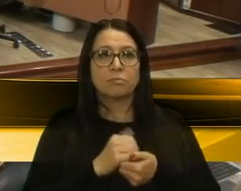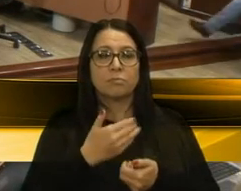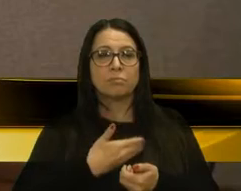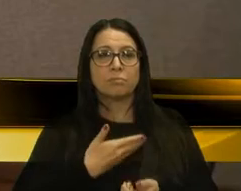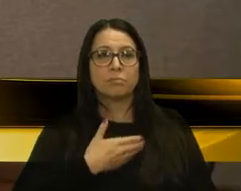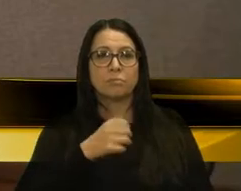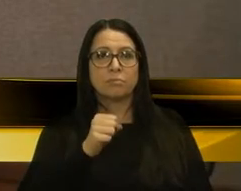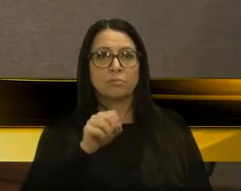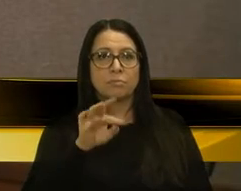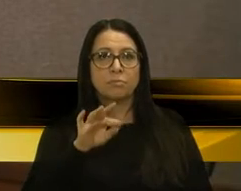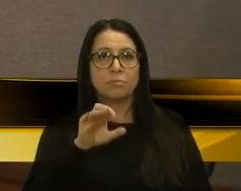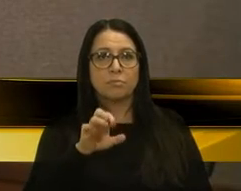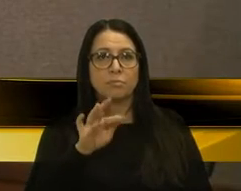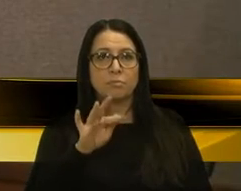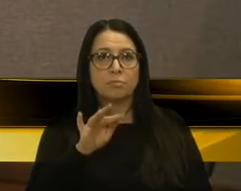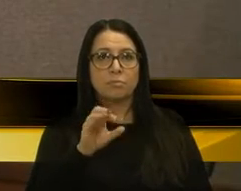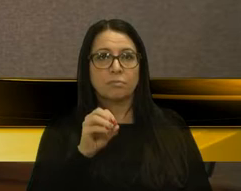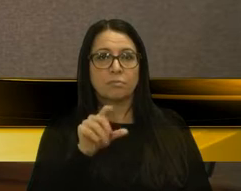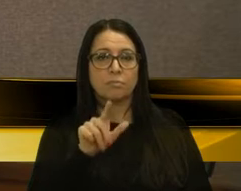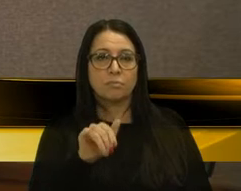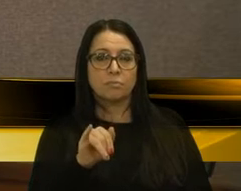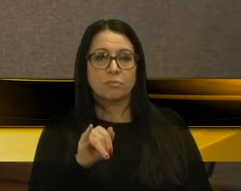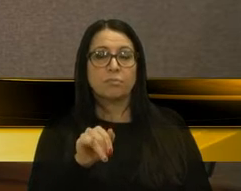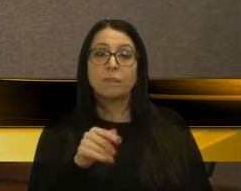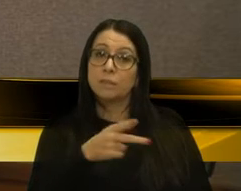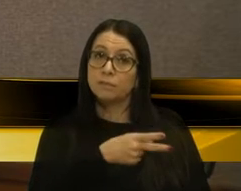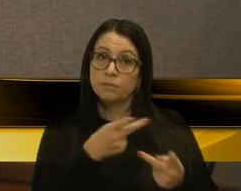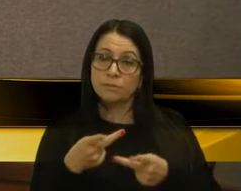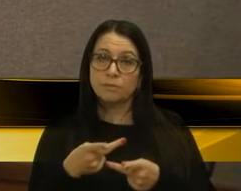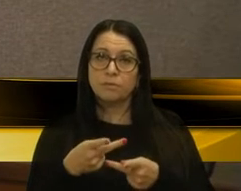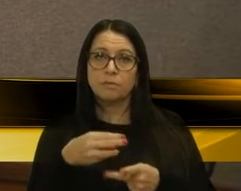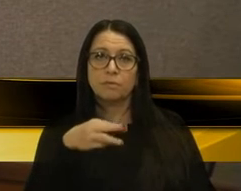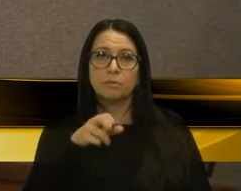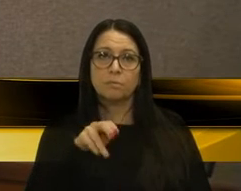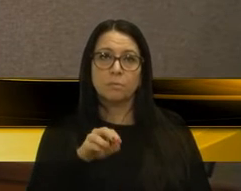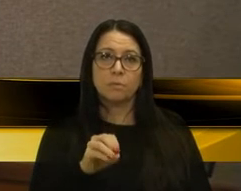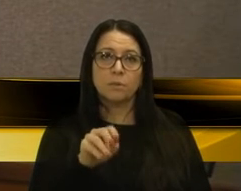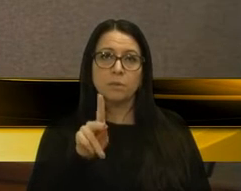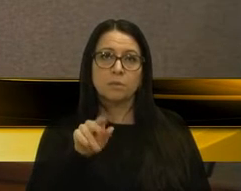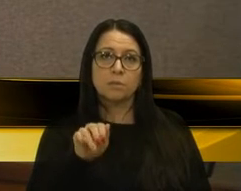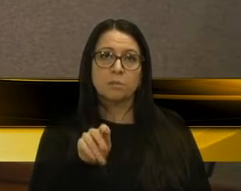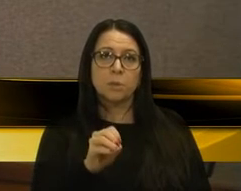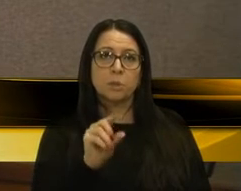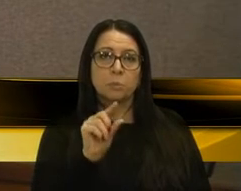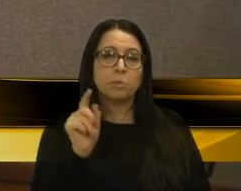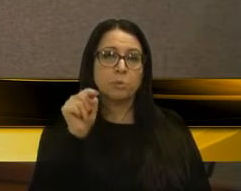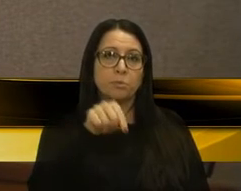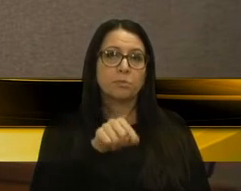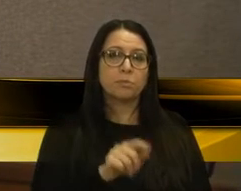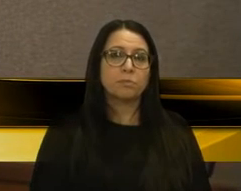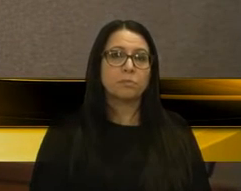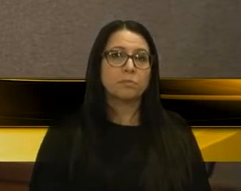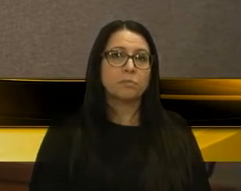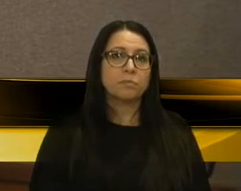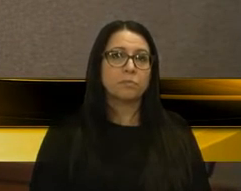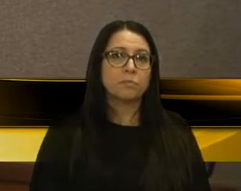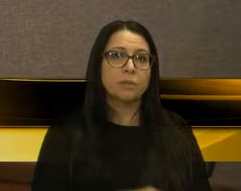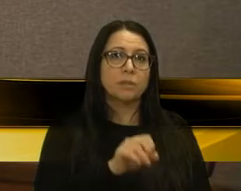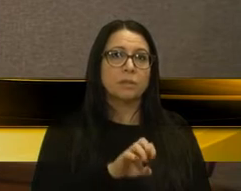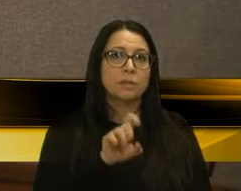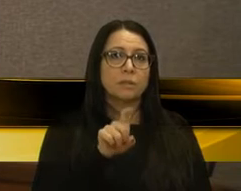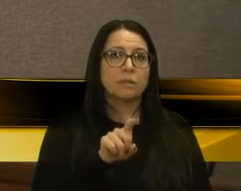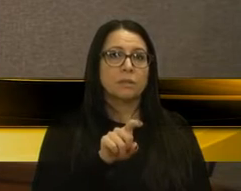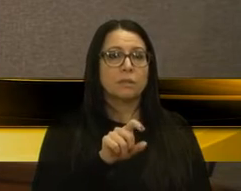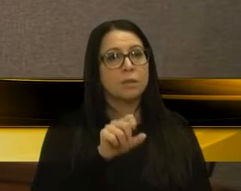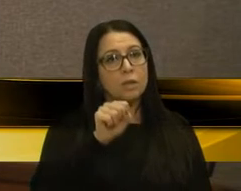visitando, Mário Pinto, que também há pouco estava aí, e seu prefeito Egalópolis. Essa